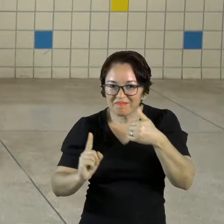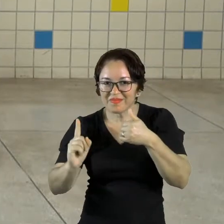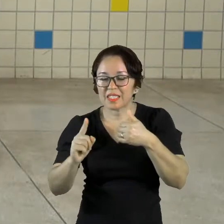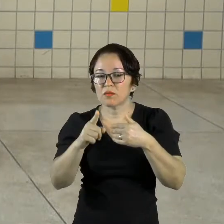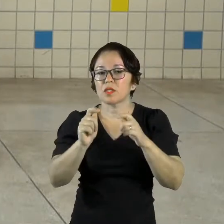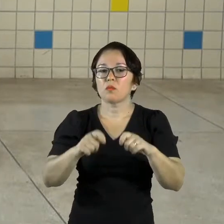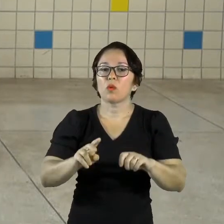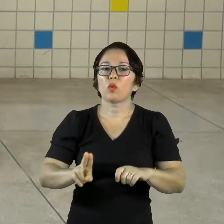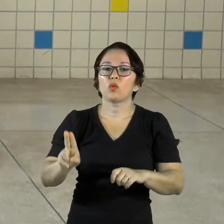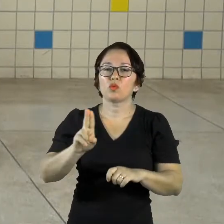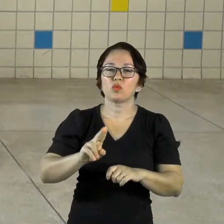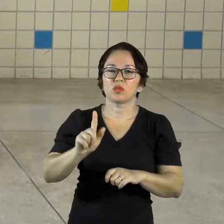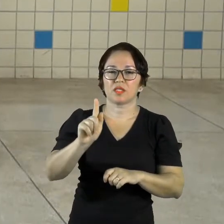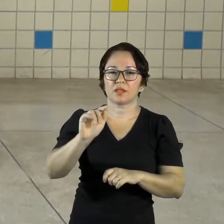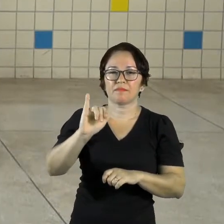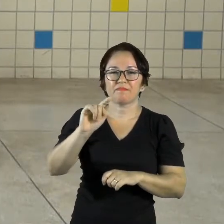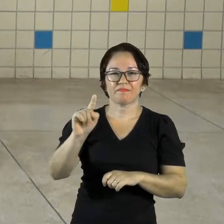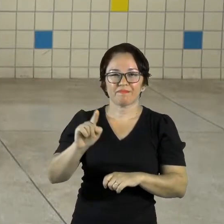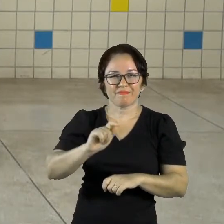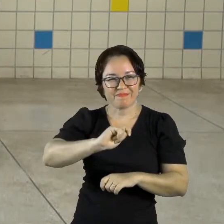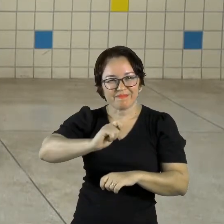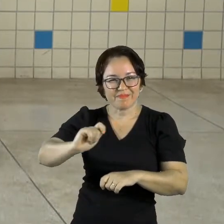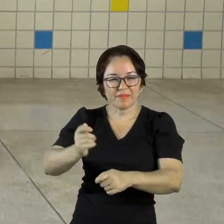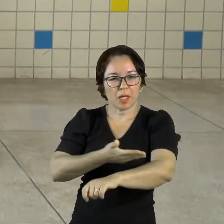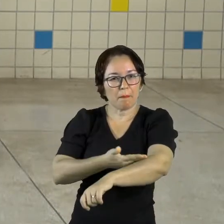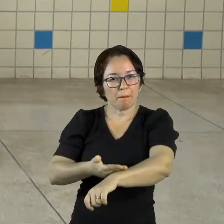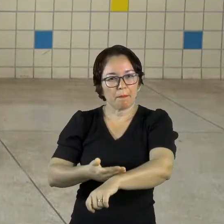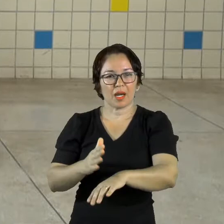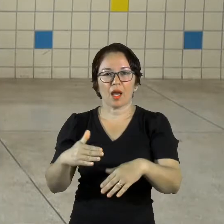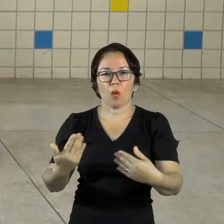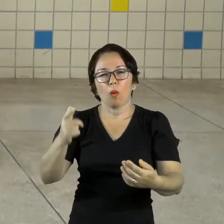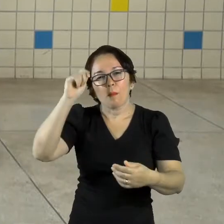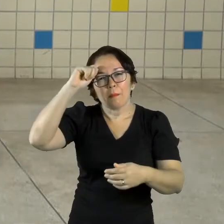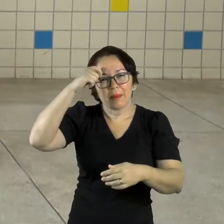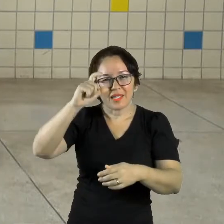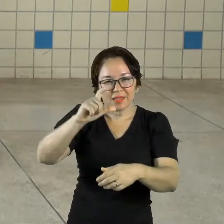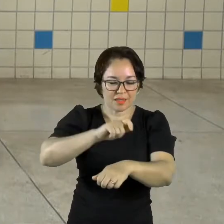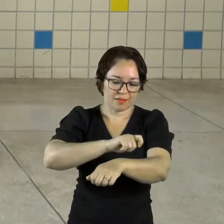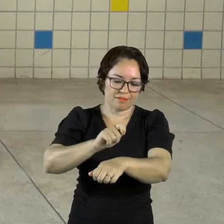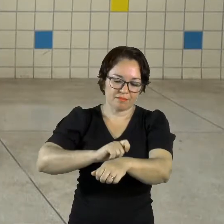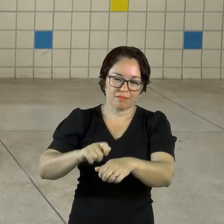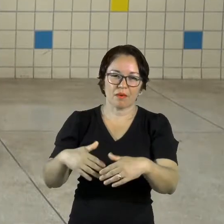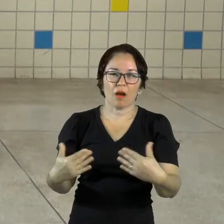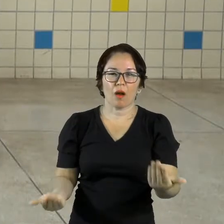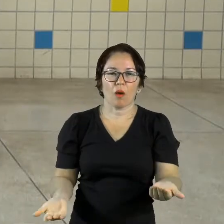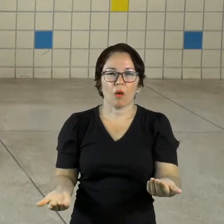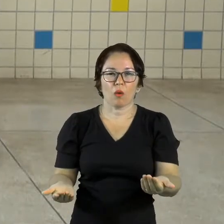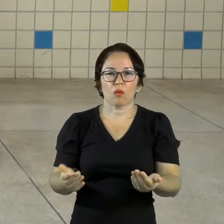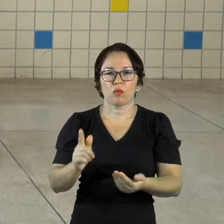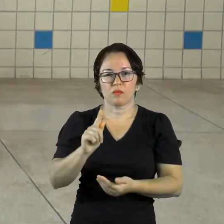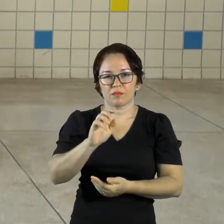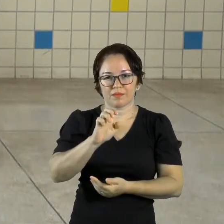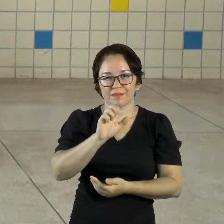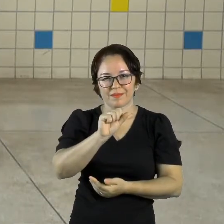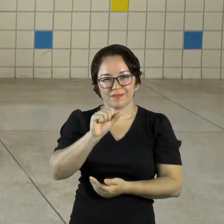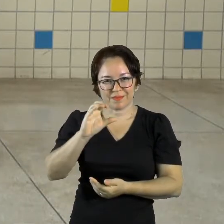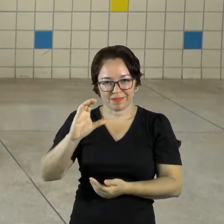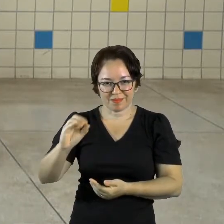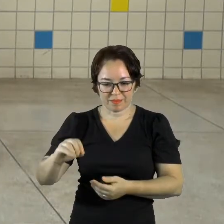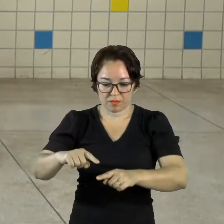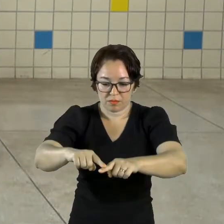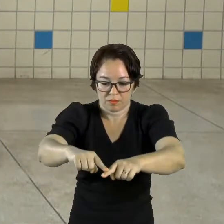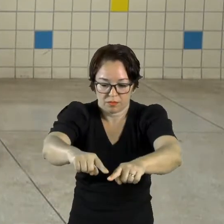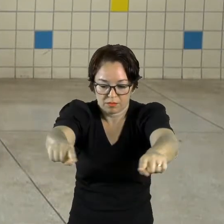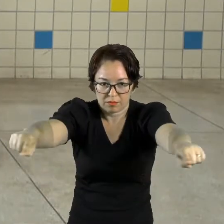ou carvão ou um gesso E fazer um círculo no chão E fazer o